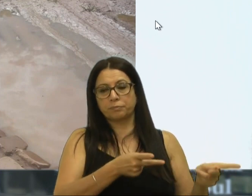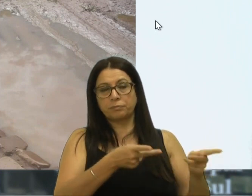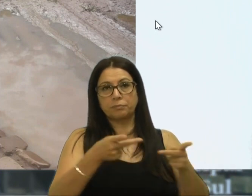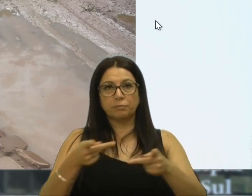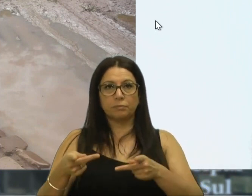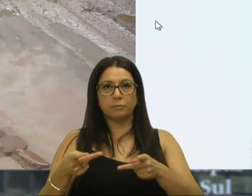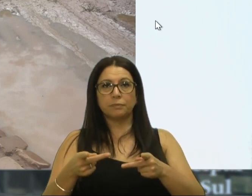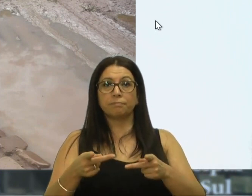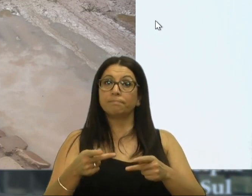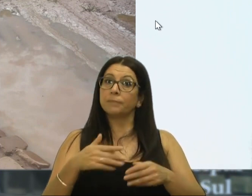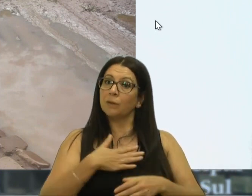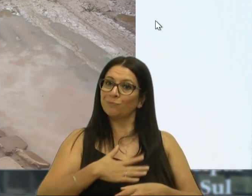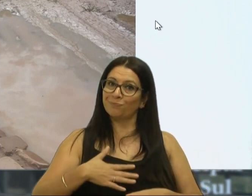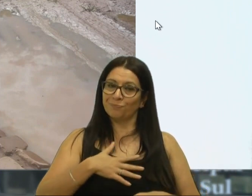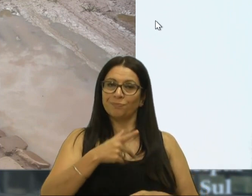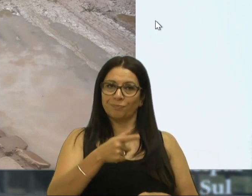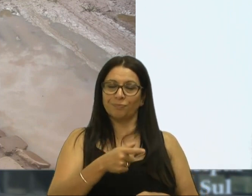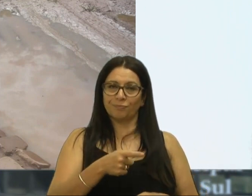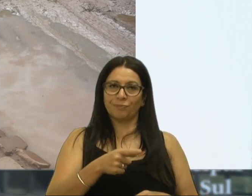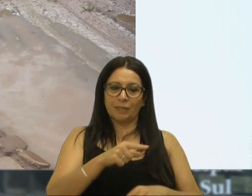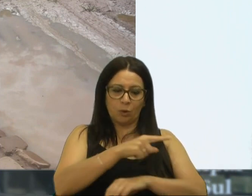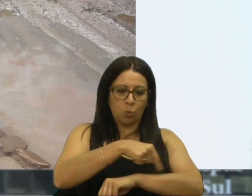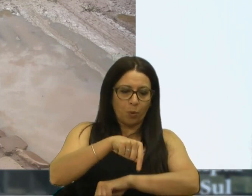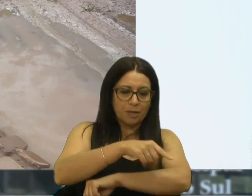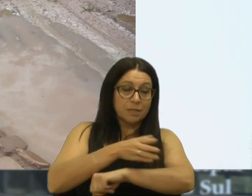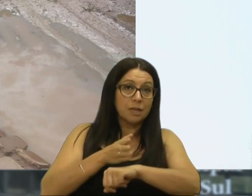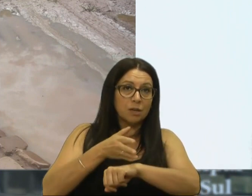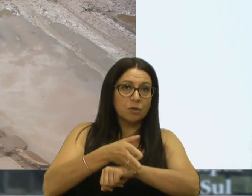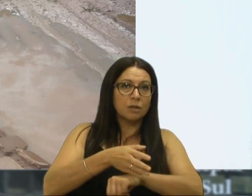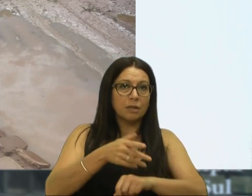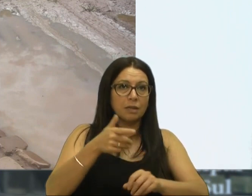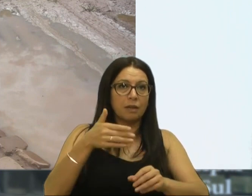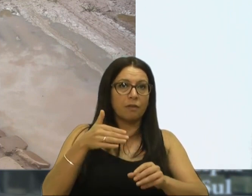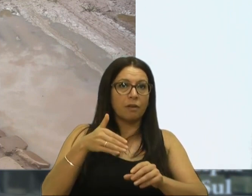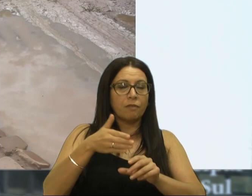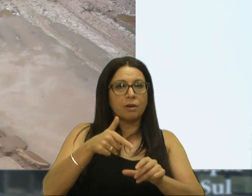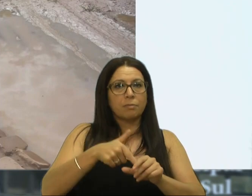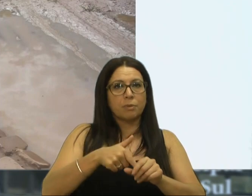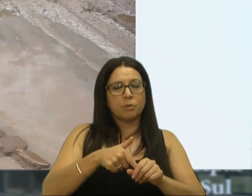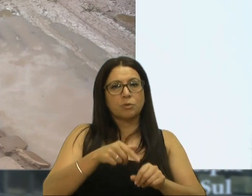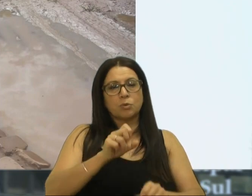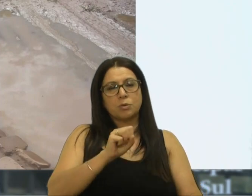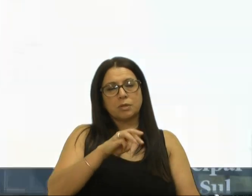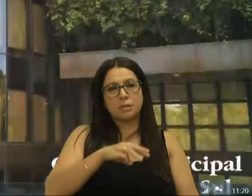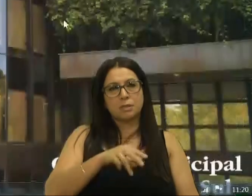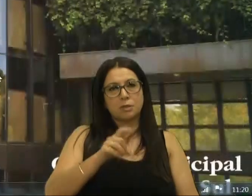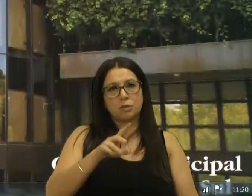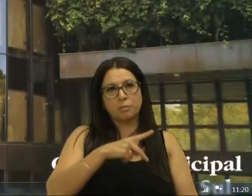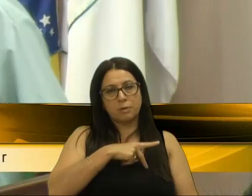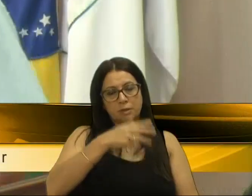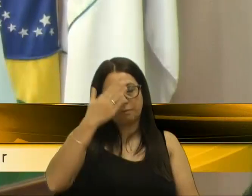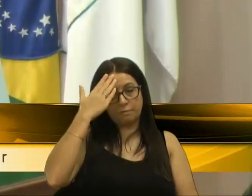ficam contemplados com essa rotatória aí na frente do posto sim. Era isso, senhor presidente, muito obrigado.